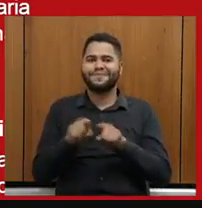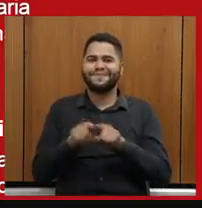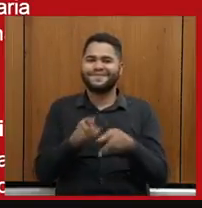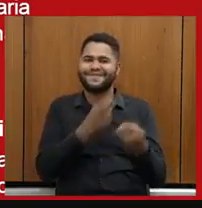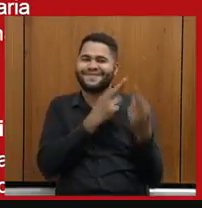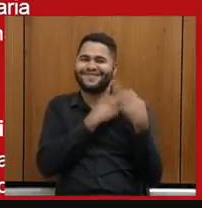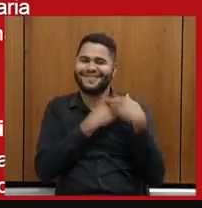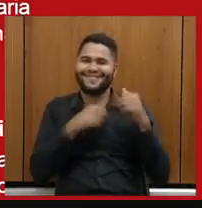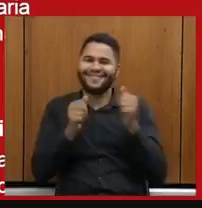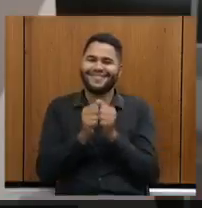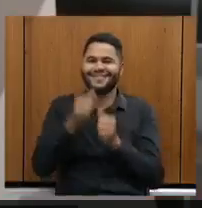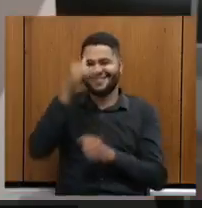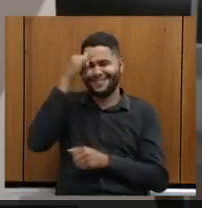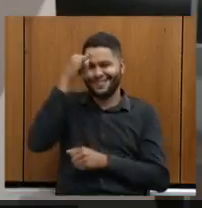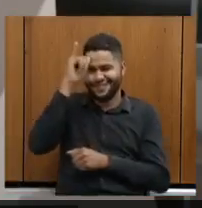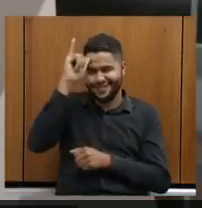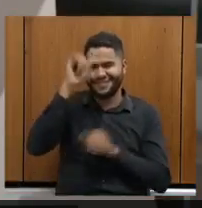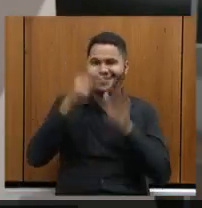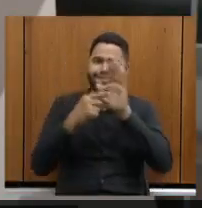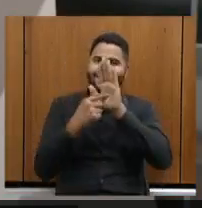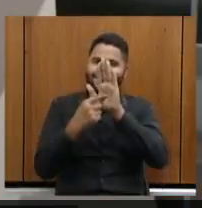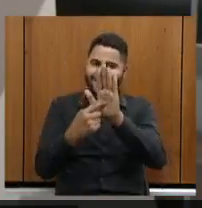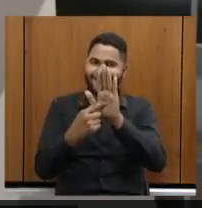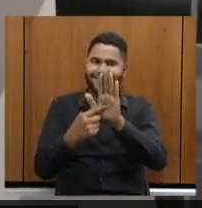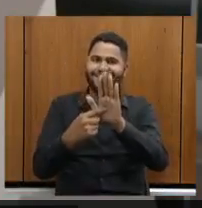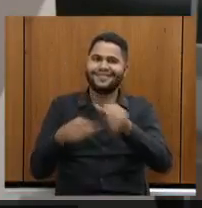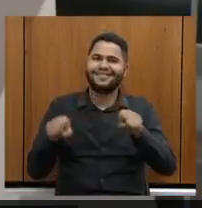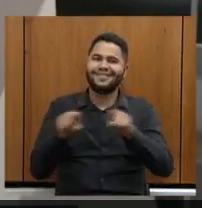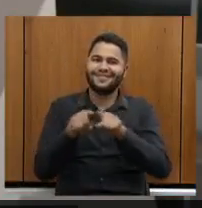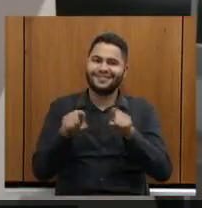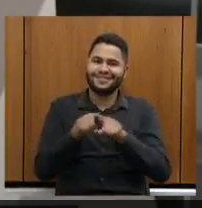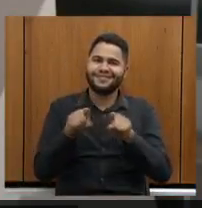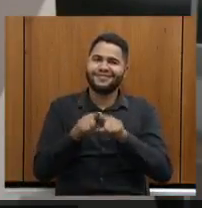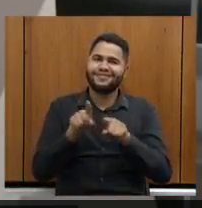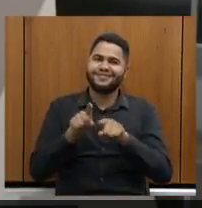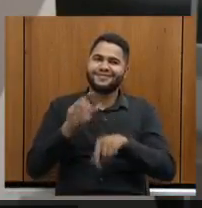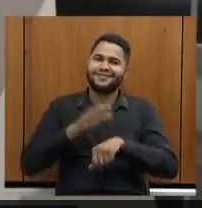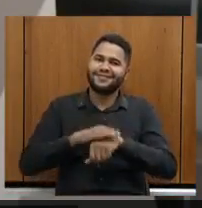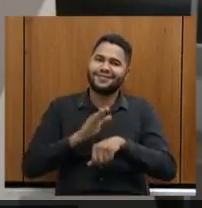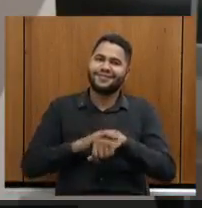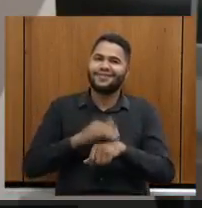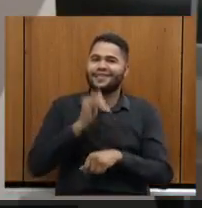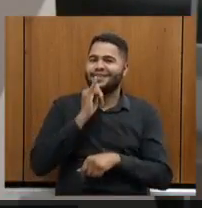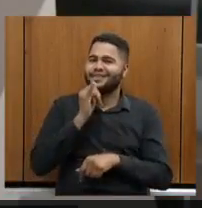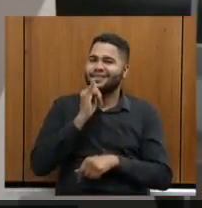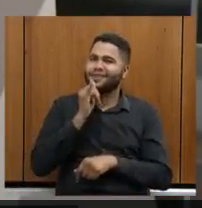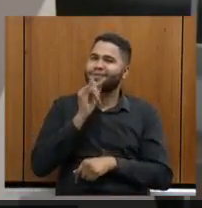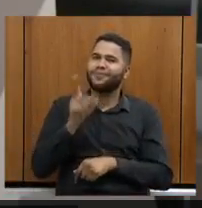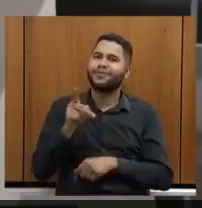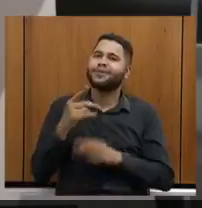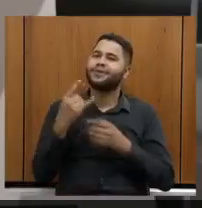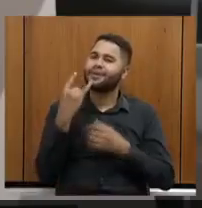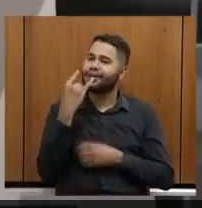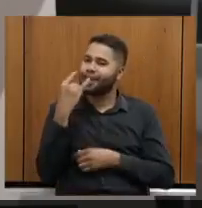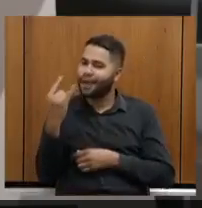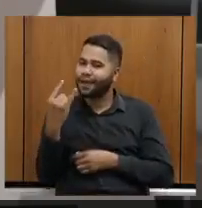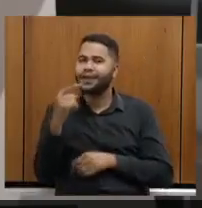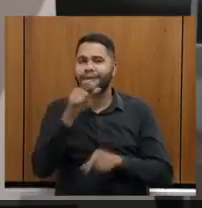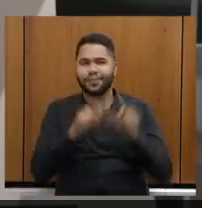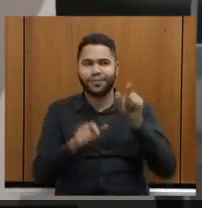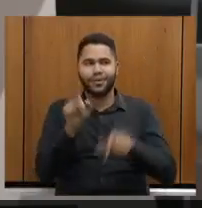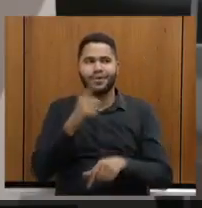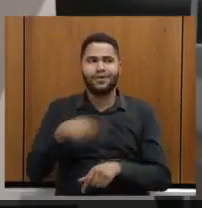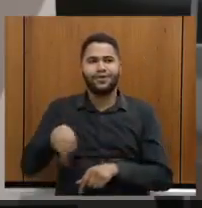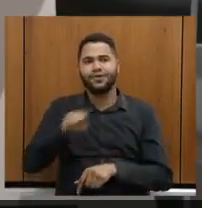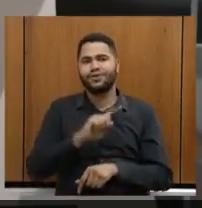sobretudo com gado, essas manifestações, a caretagem, por exemplo, que atraem muitos turistas e que nós